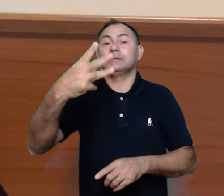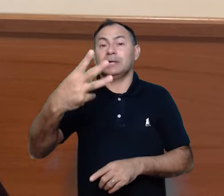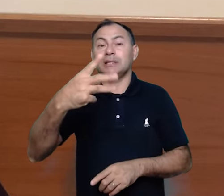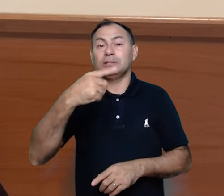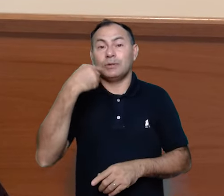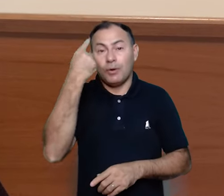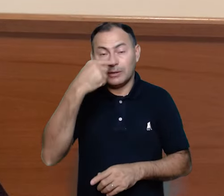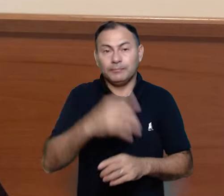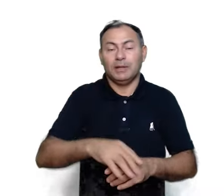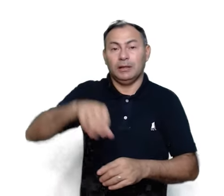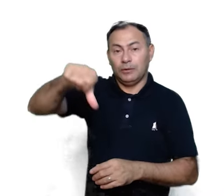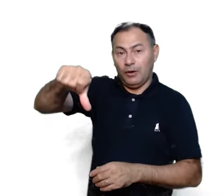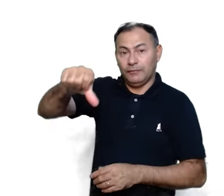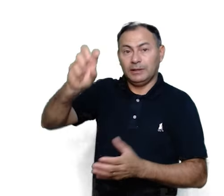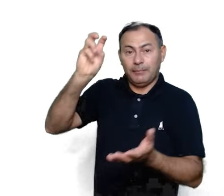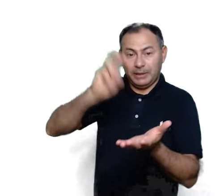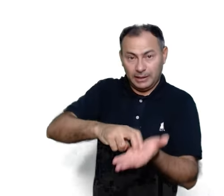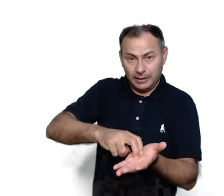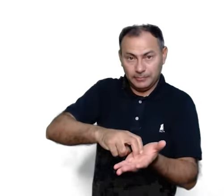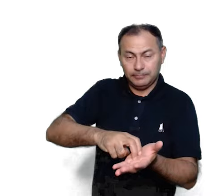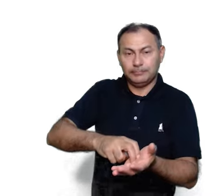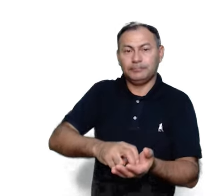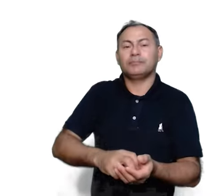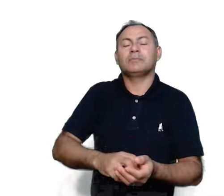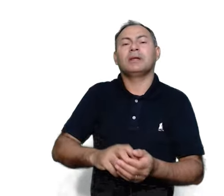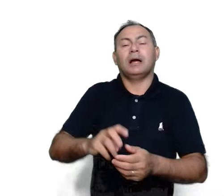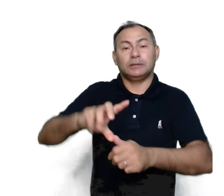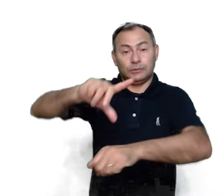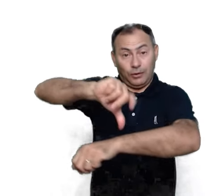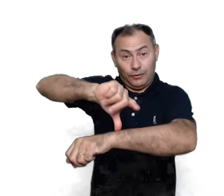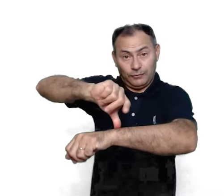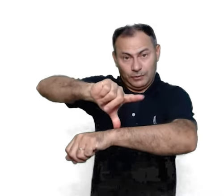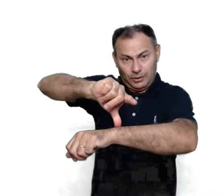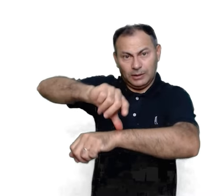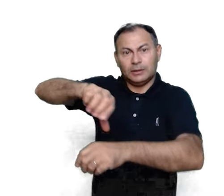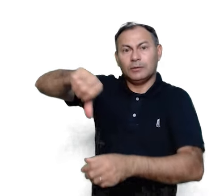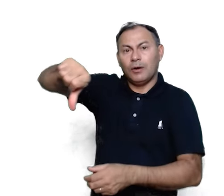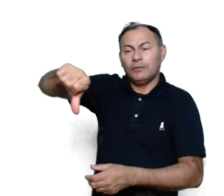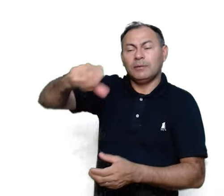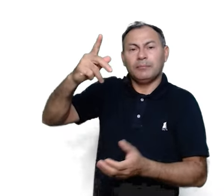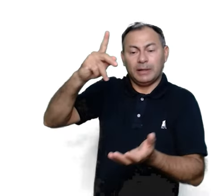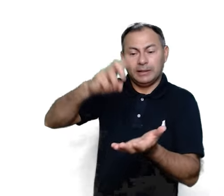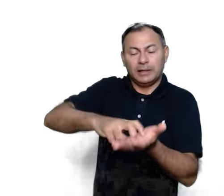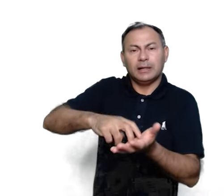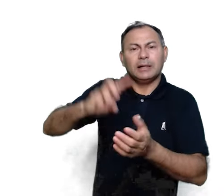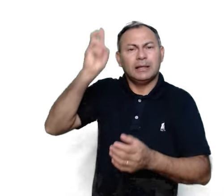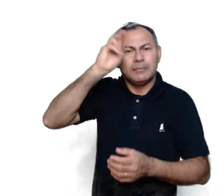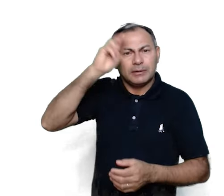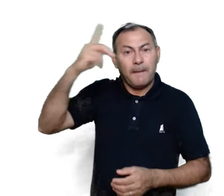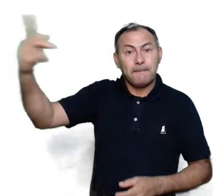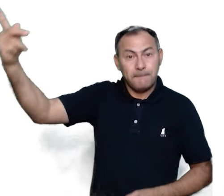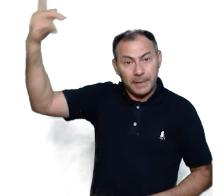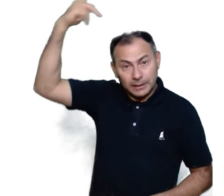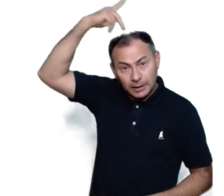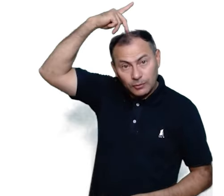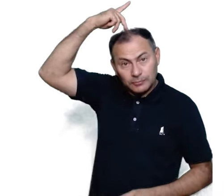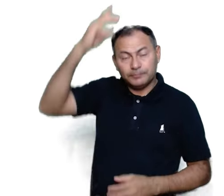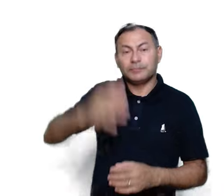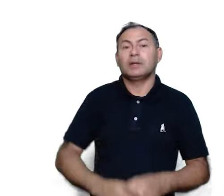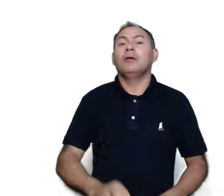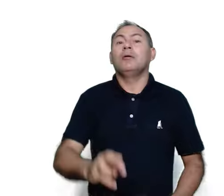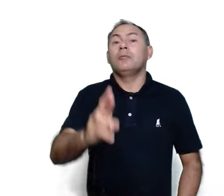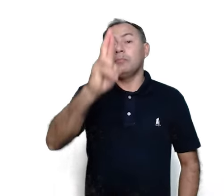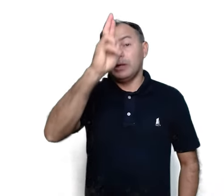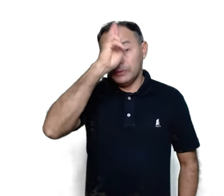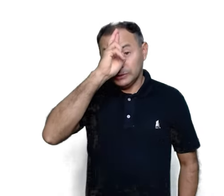Às nove da manhã, lembrando Pentecostes, ao